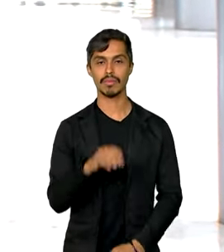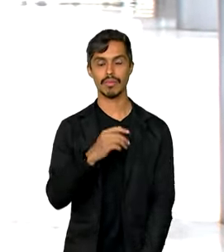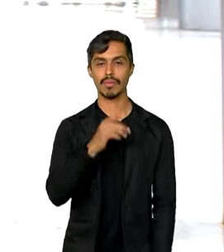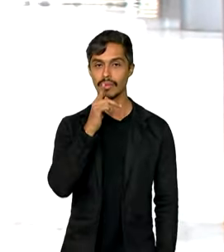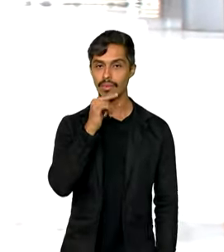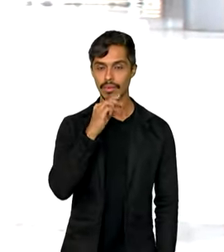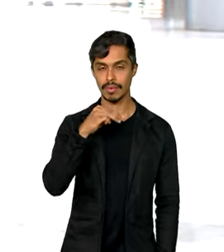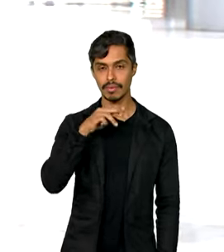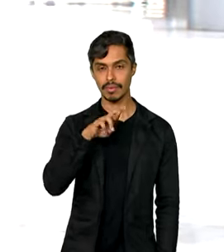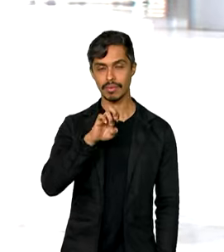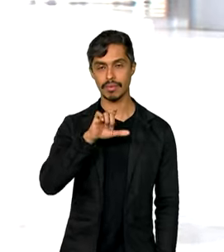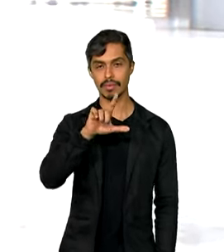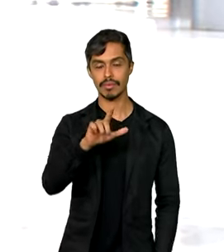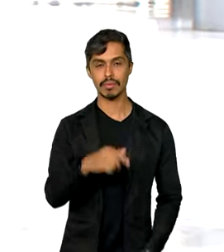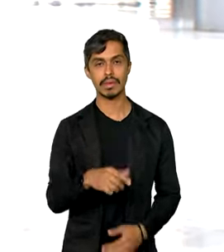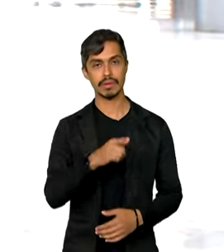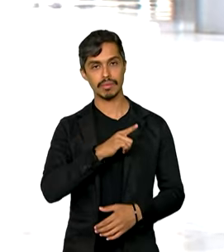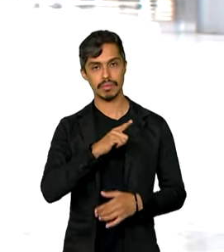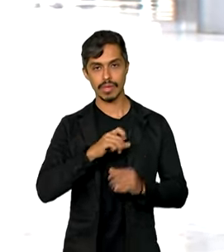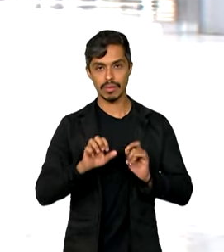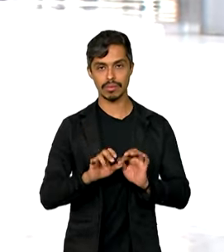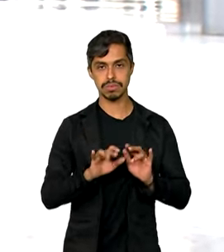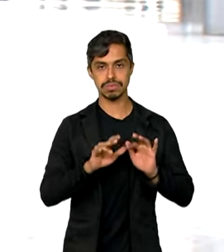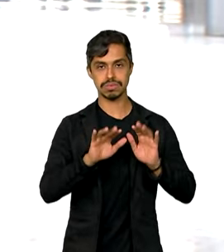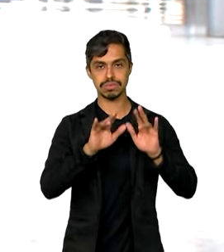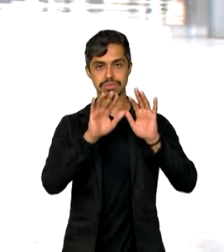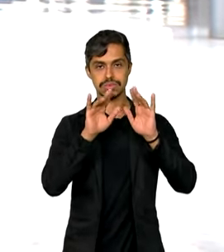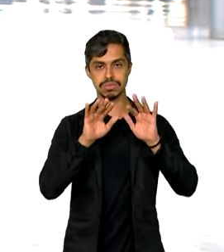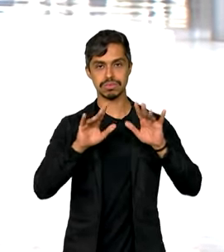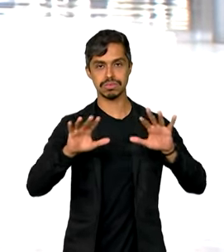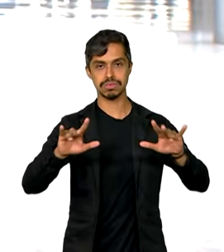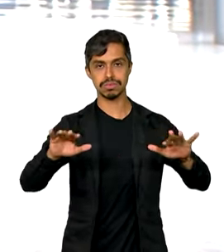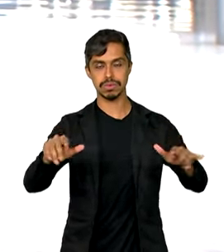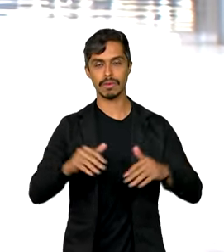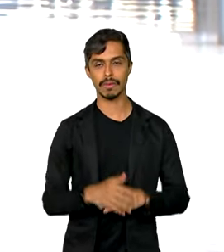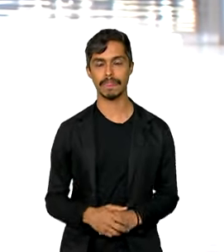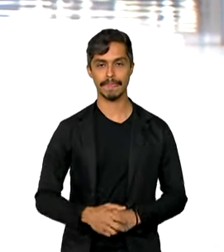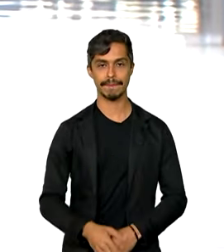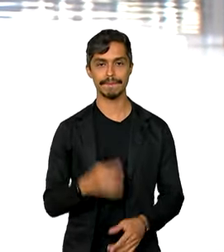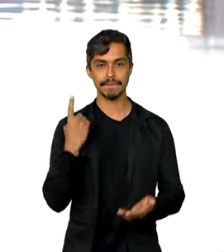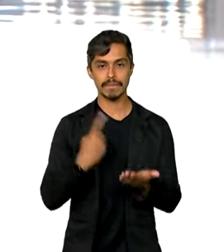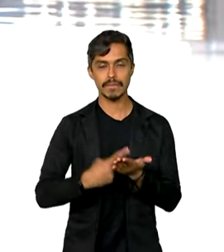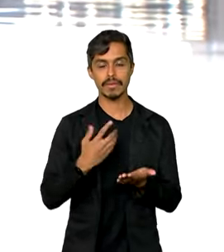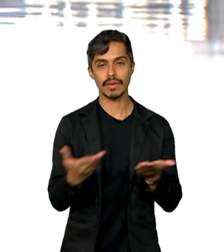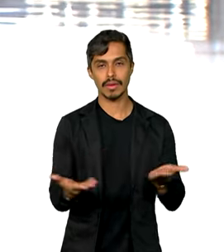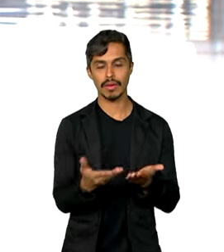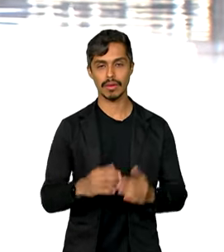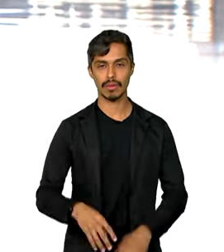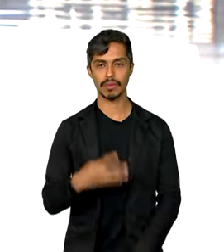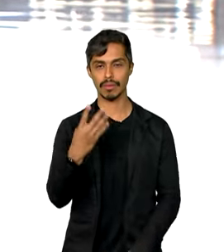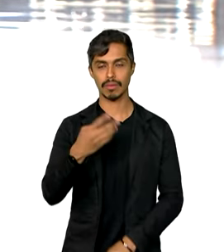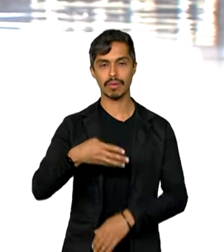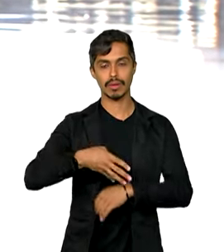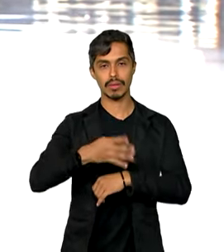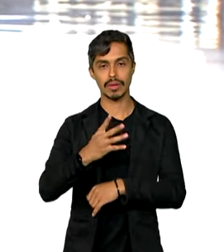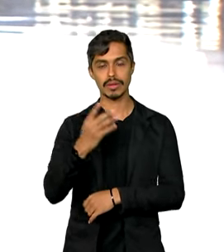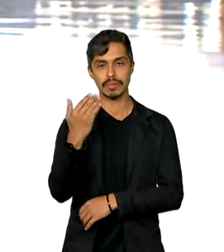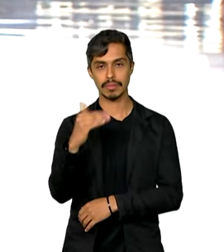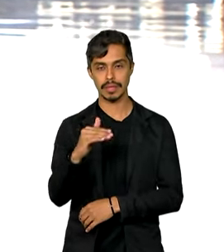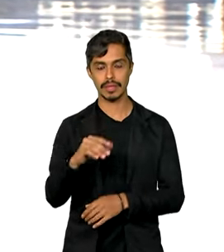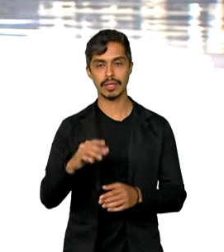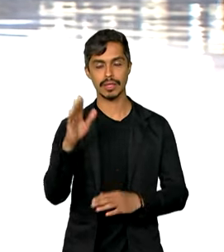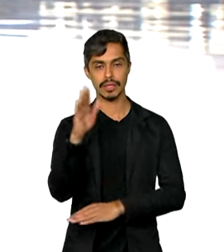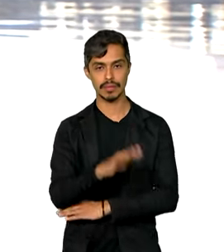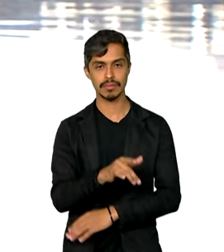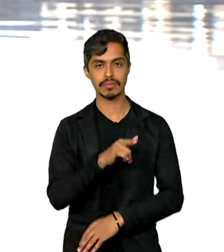coberta de fumaça. O encontro está marcado para as 4h30 da tarde aqui no Palácio do Planalto. Também devem participar